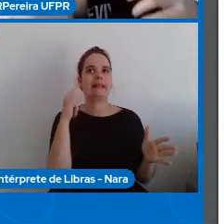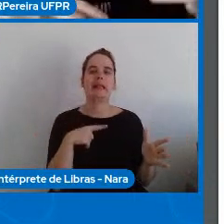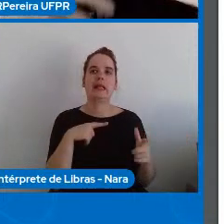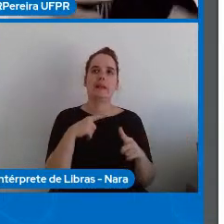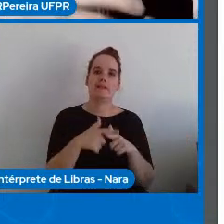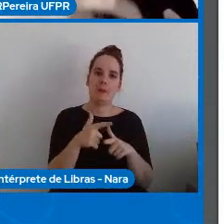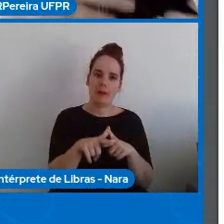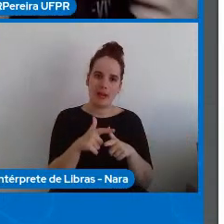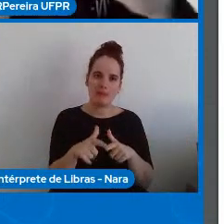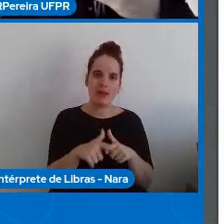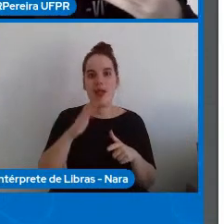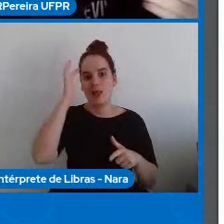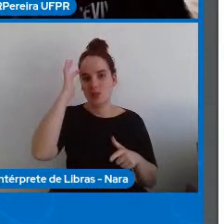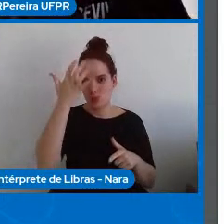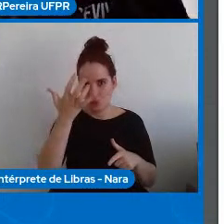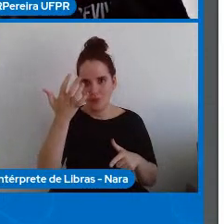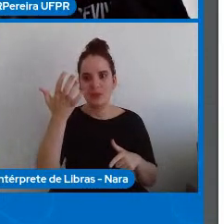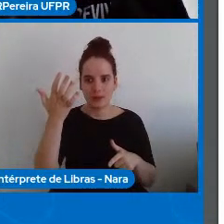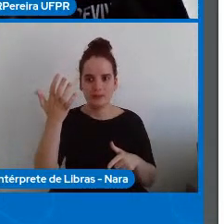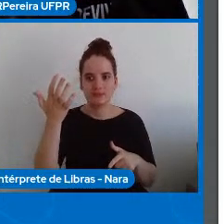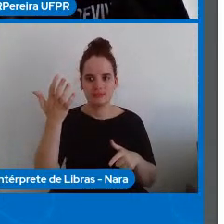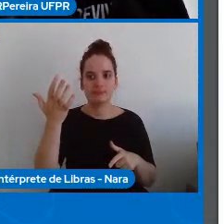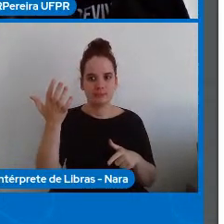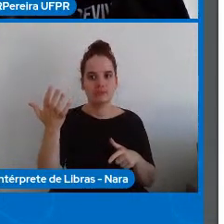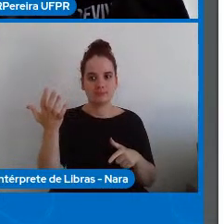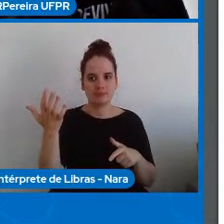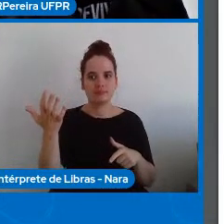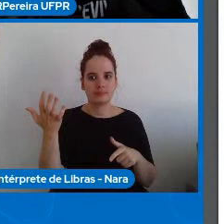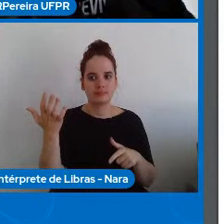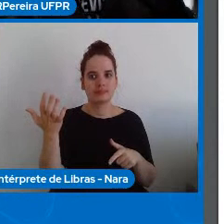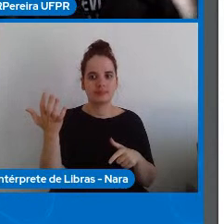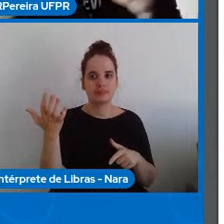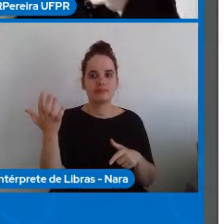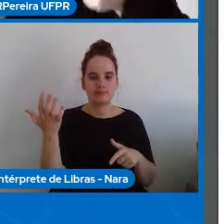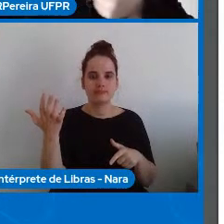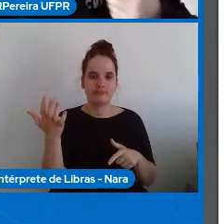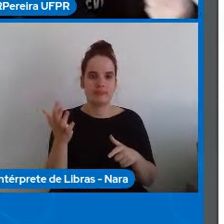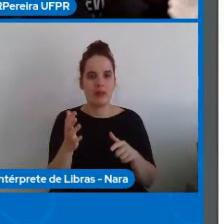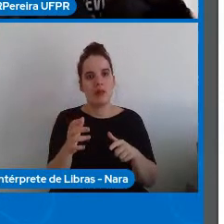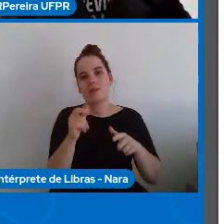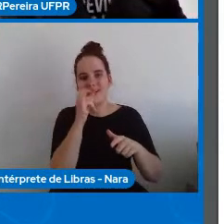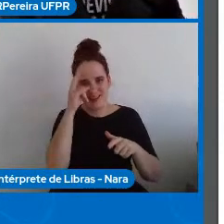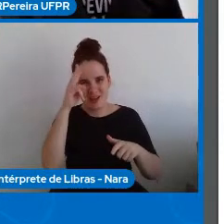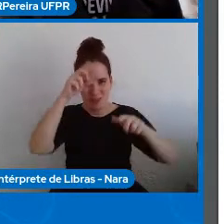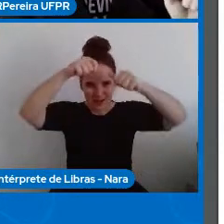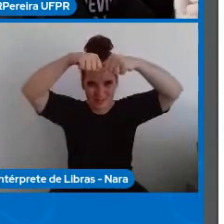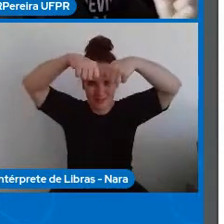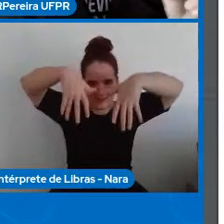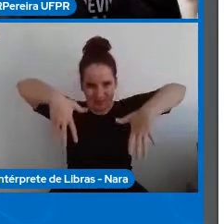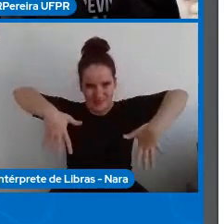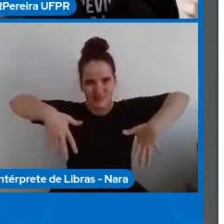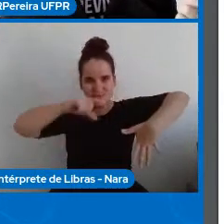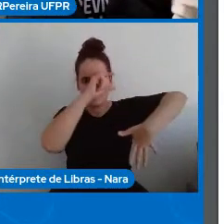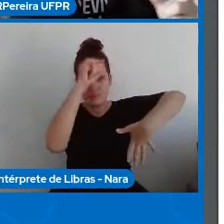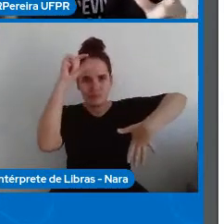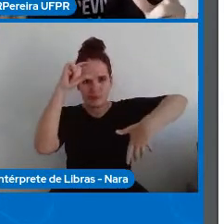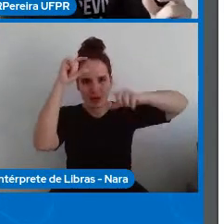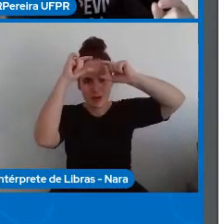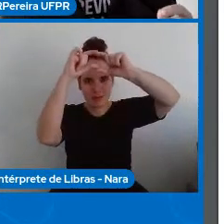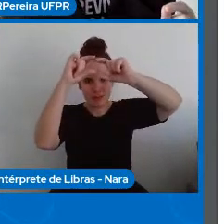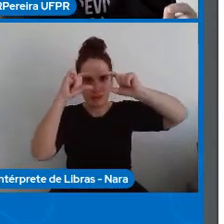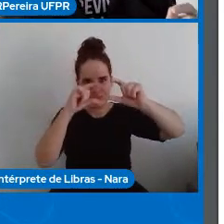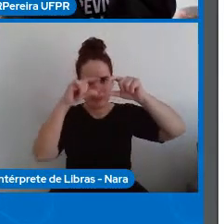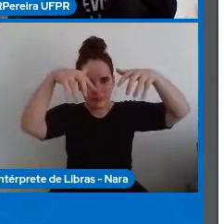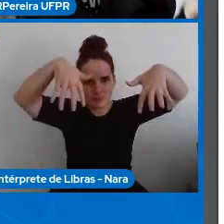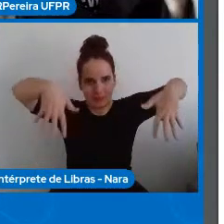resolver representar num fluxograma você permeá-los com problemas